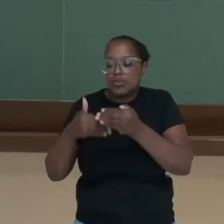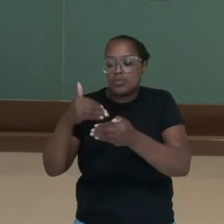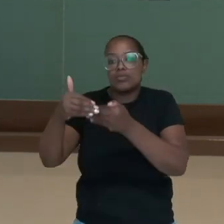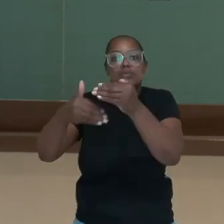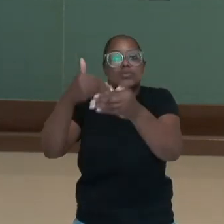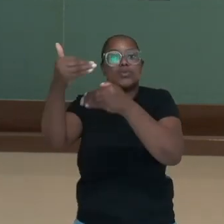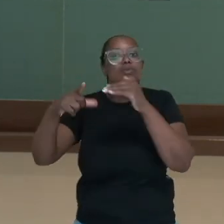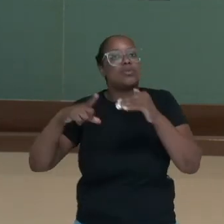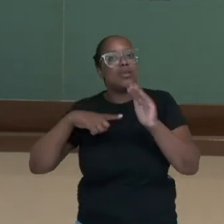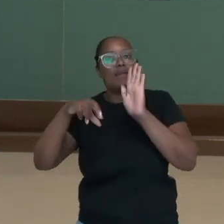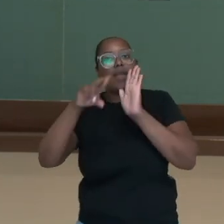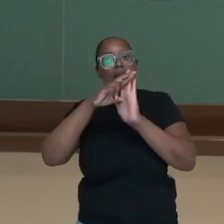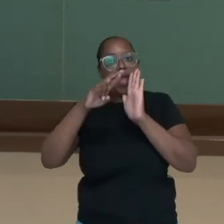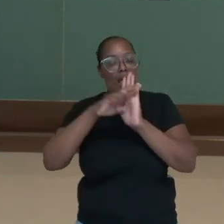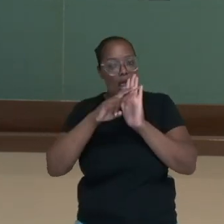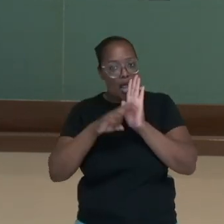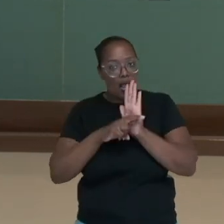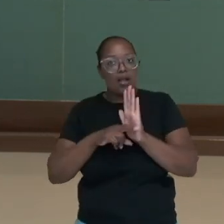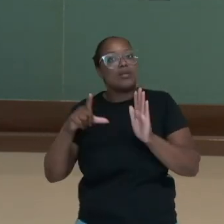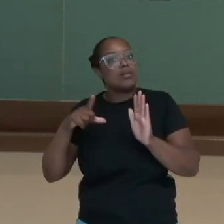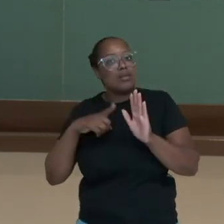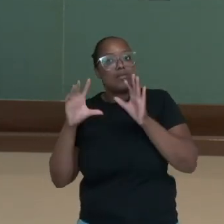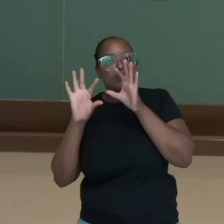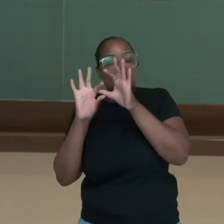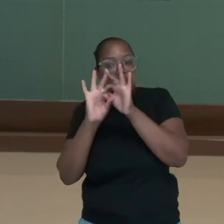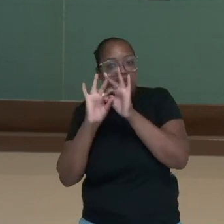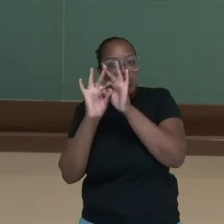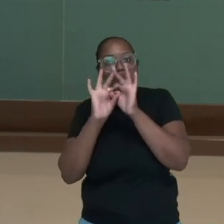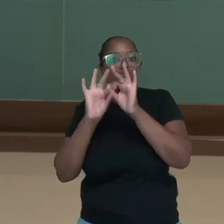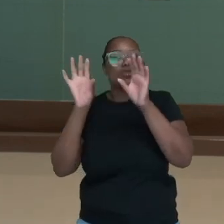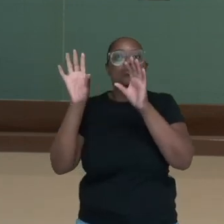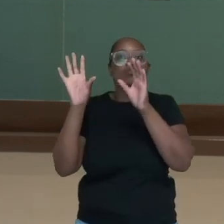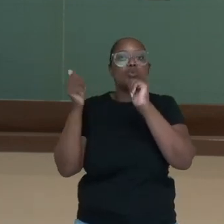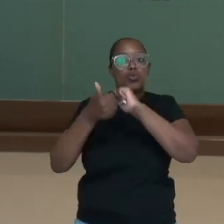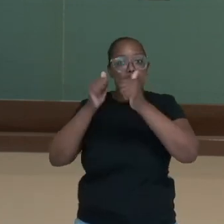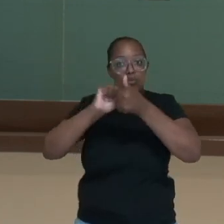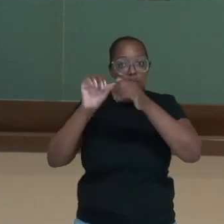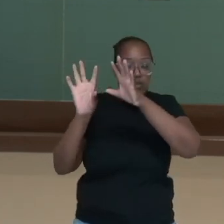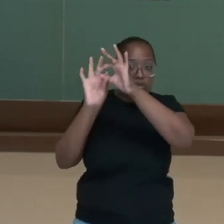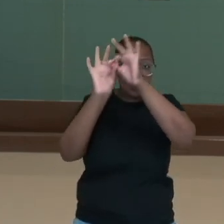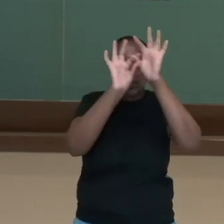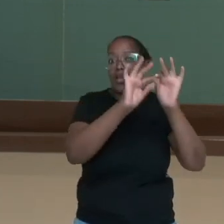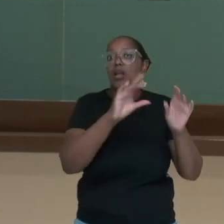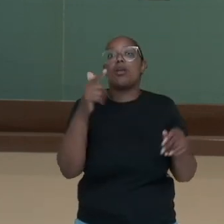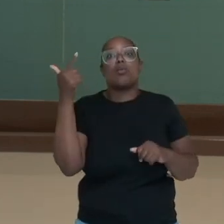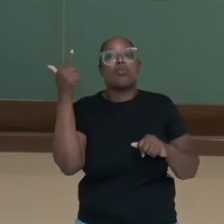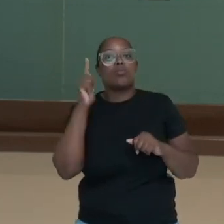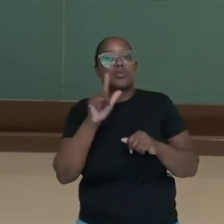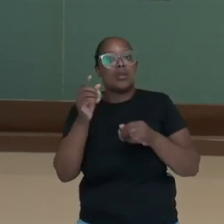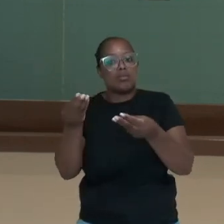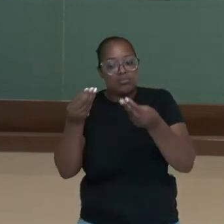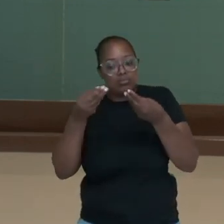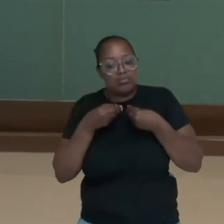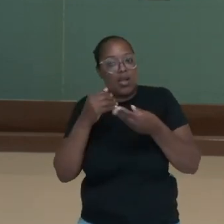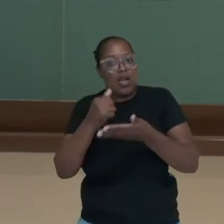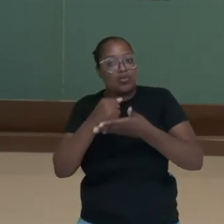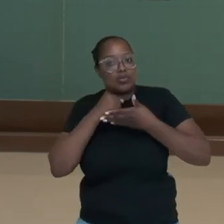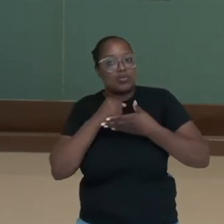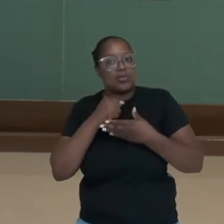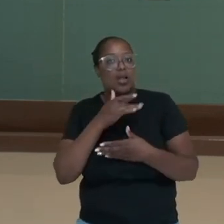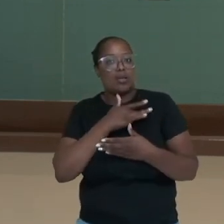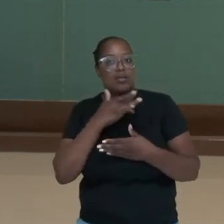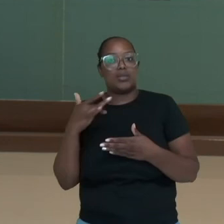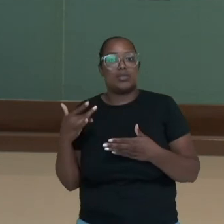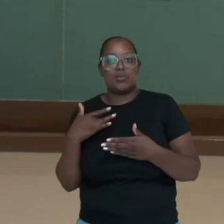e se tornou um esporte. A peteca traz muitos benefícios, né? Para os seus